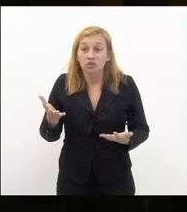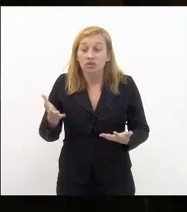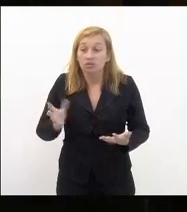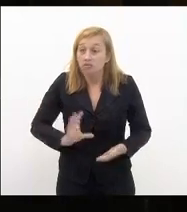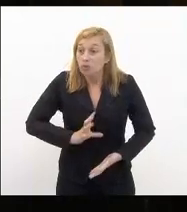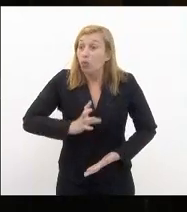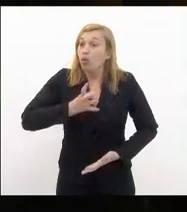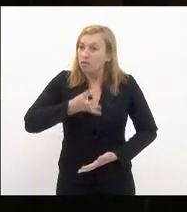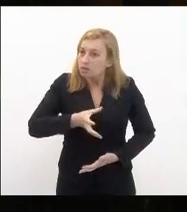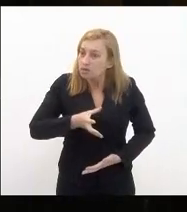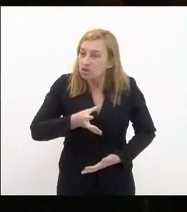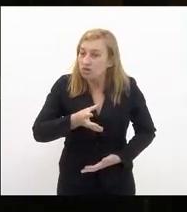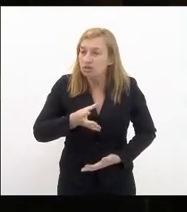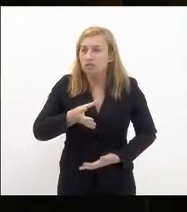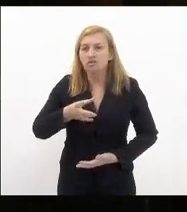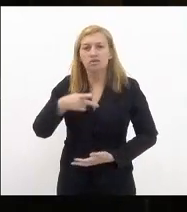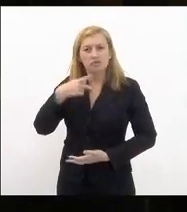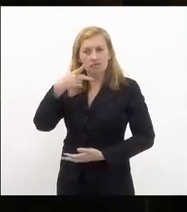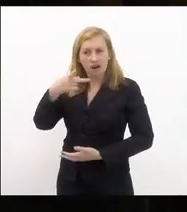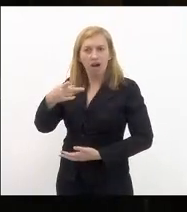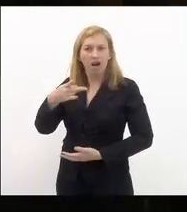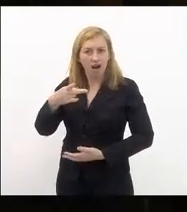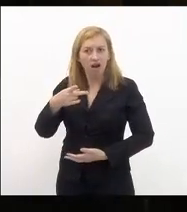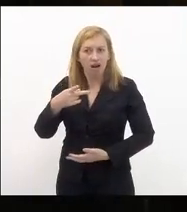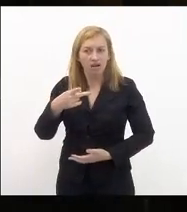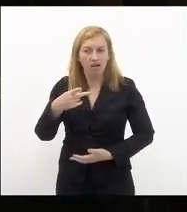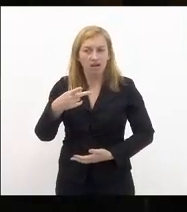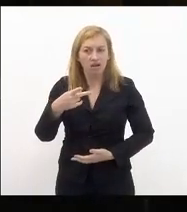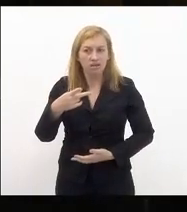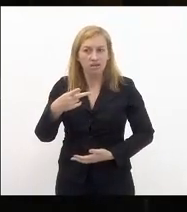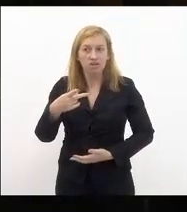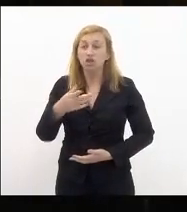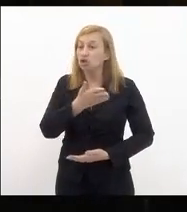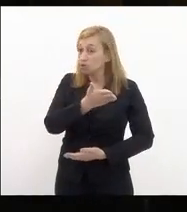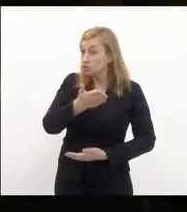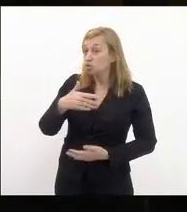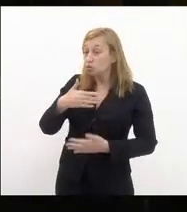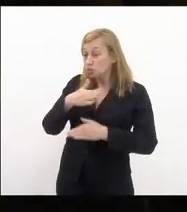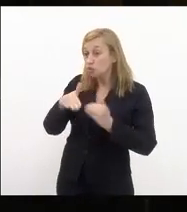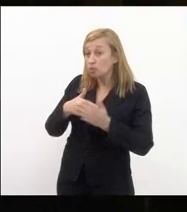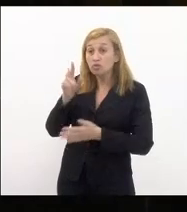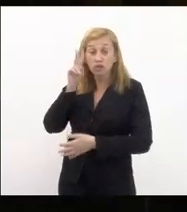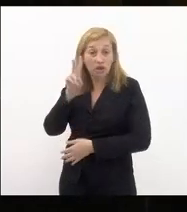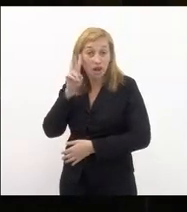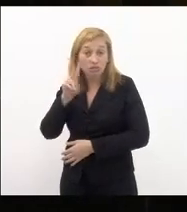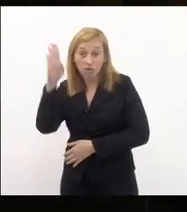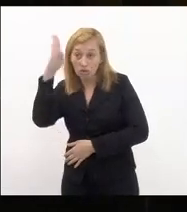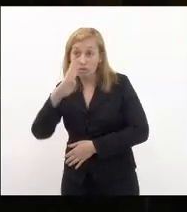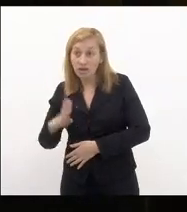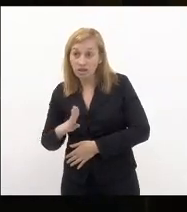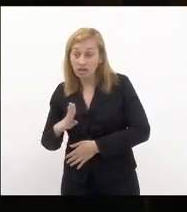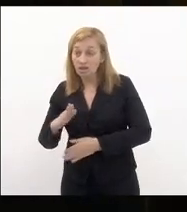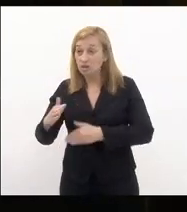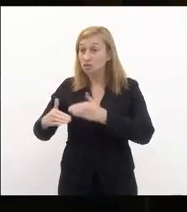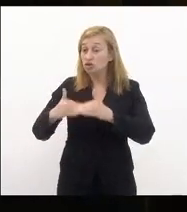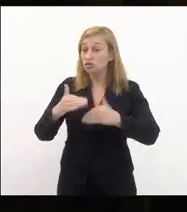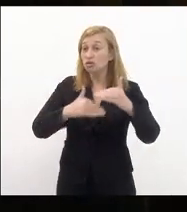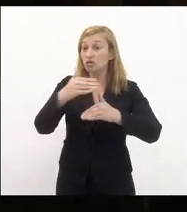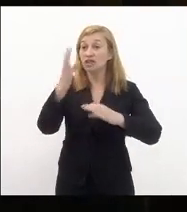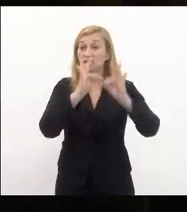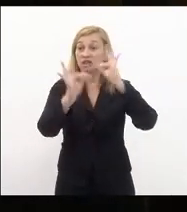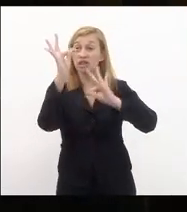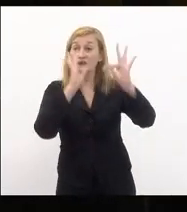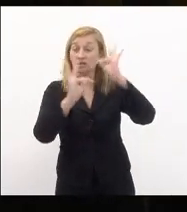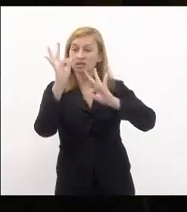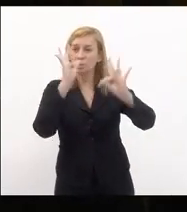ousadia de proferir a seguinte estupidez que todos os senhores e senhoras se recordam de que o Brasil estaria desenvolvendo a tecnologia para